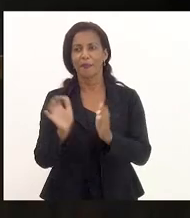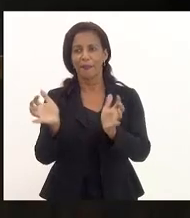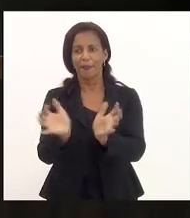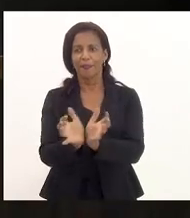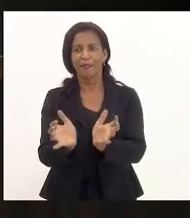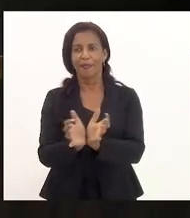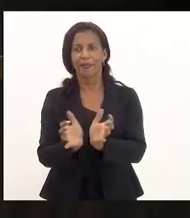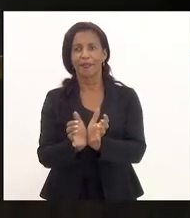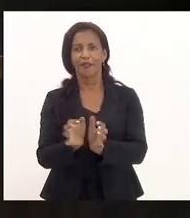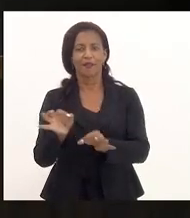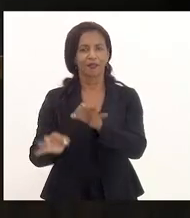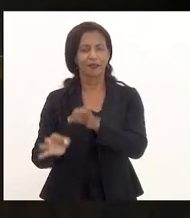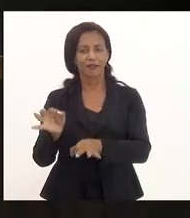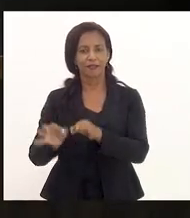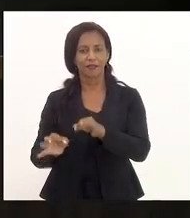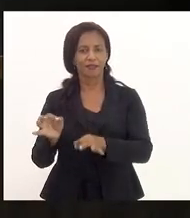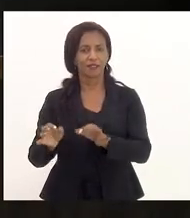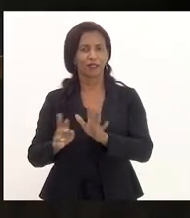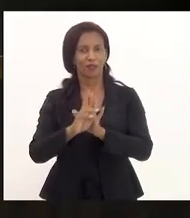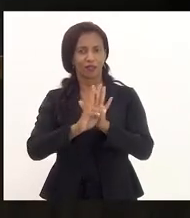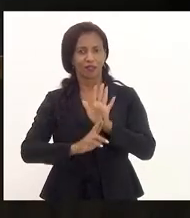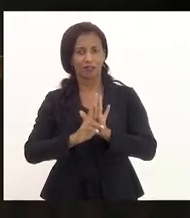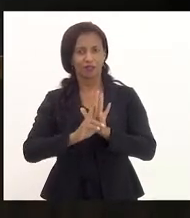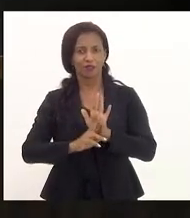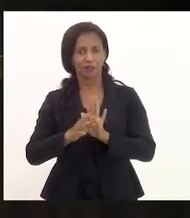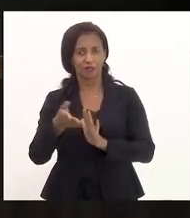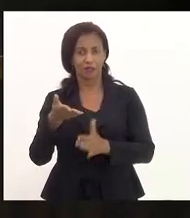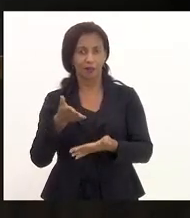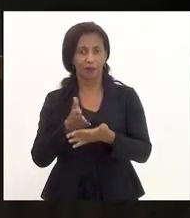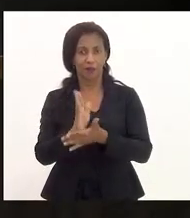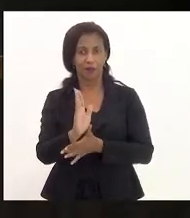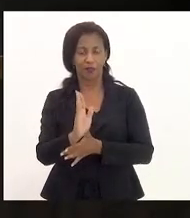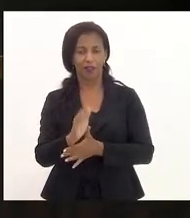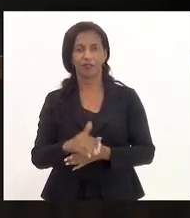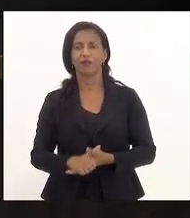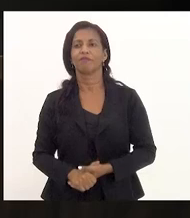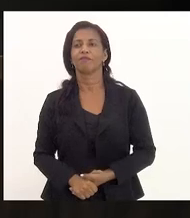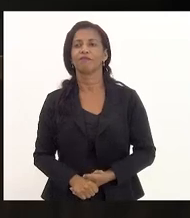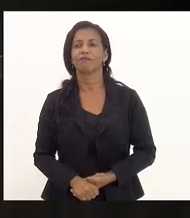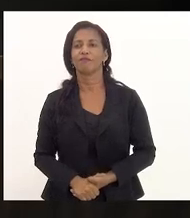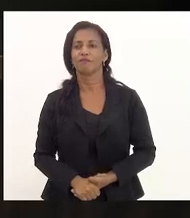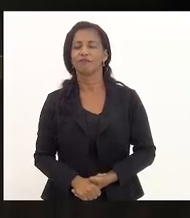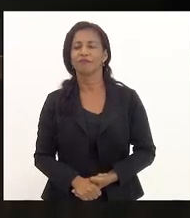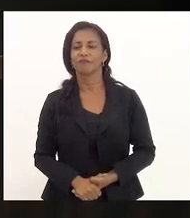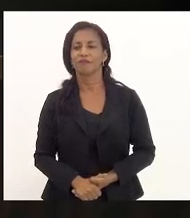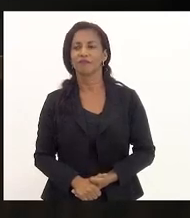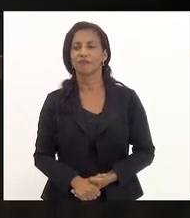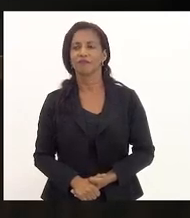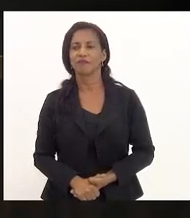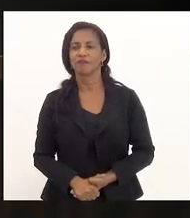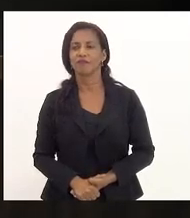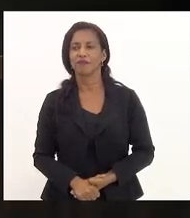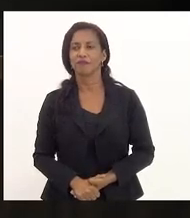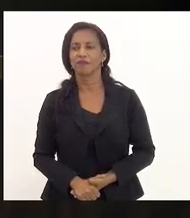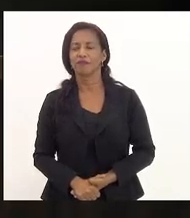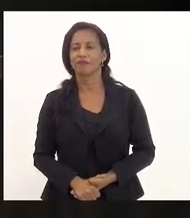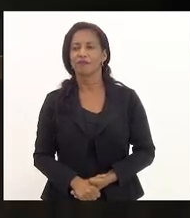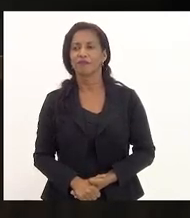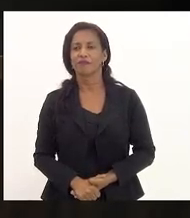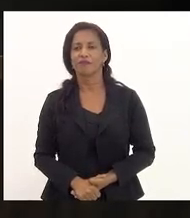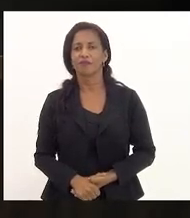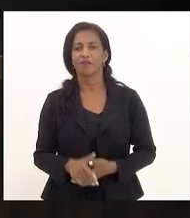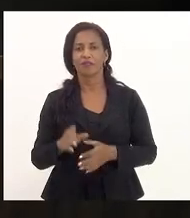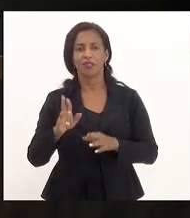de Justiça. Forma final de redação. Se os que aprovam o companheiro, como estão aprovado, vai autógrafo. Em